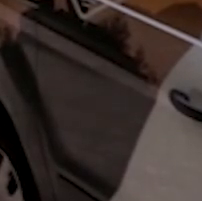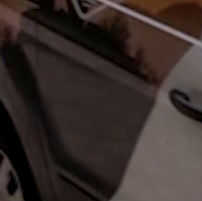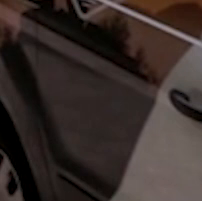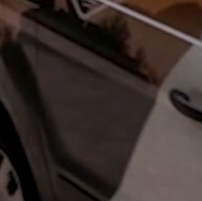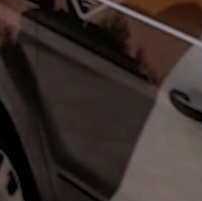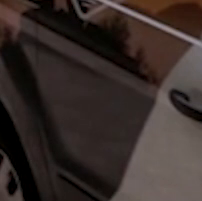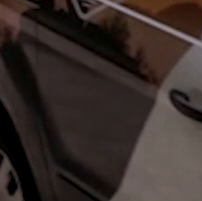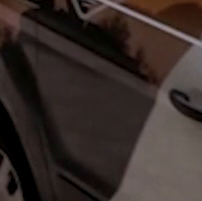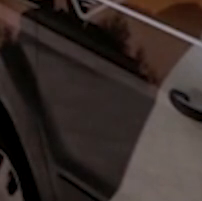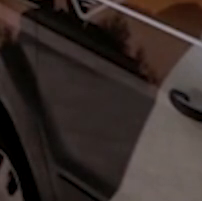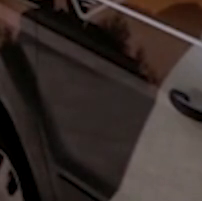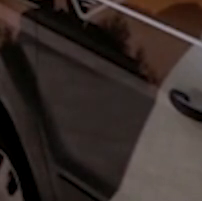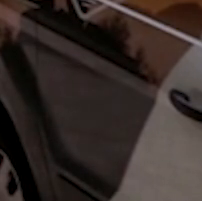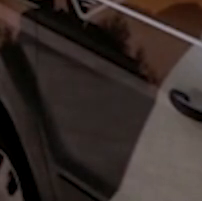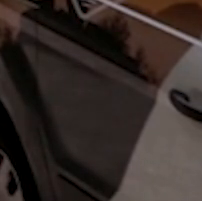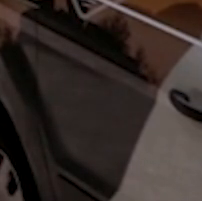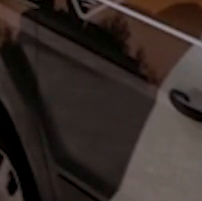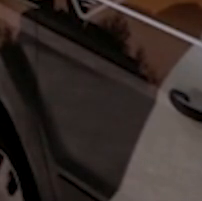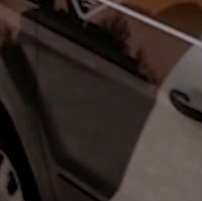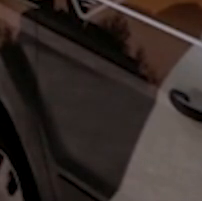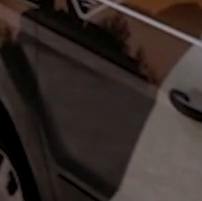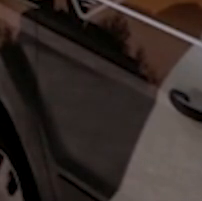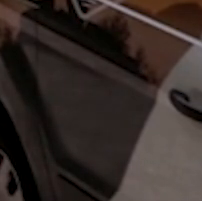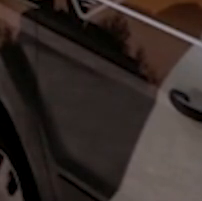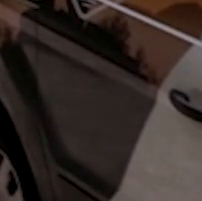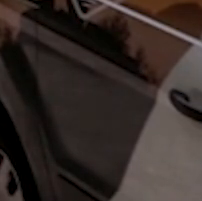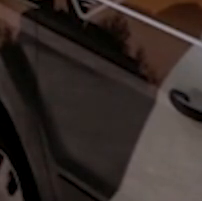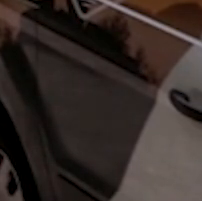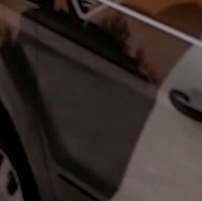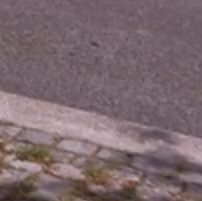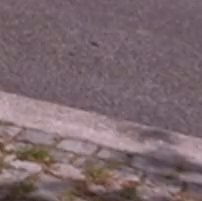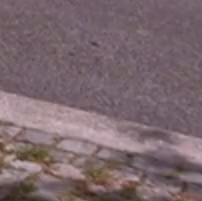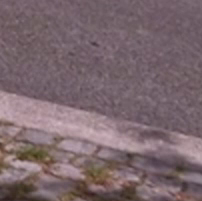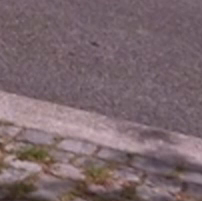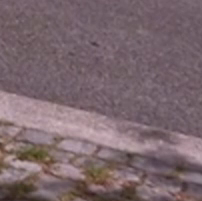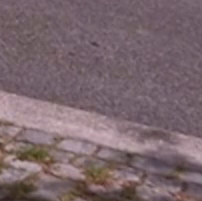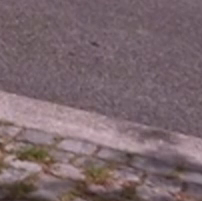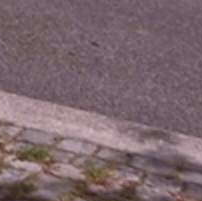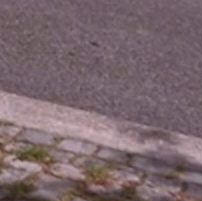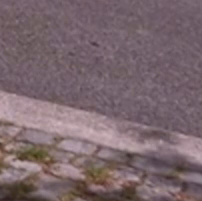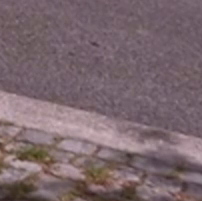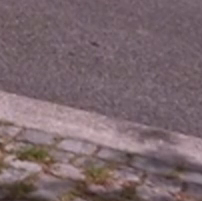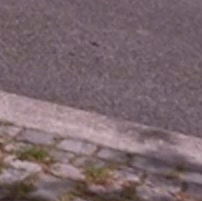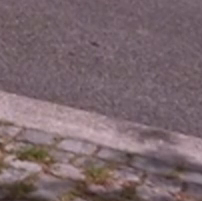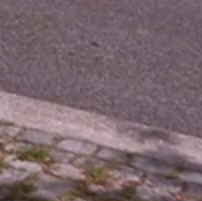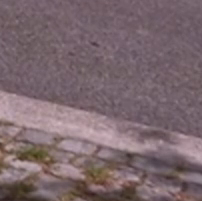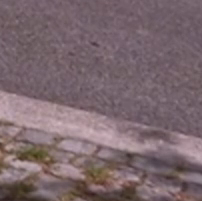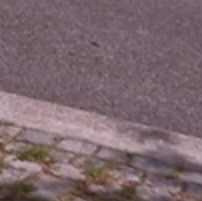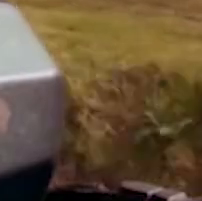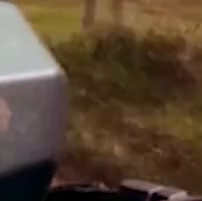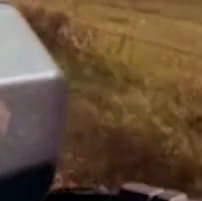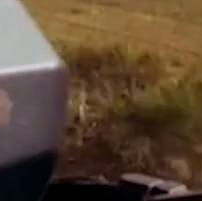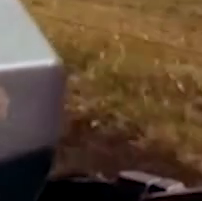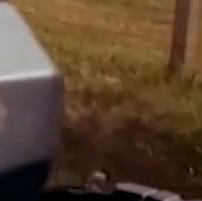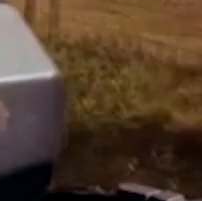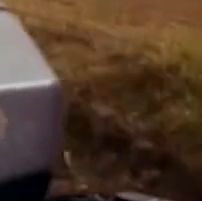em Portugal mas também com turista internacional portanto achamos sim que vai ser um excelente ano Segundo dados do Instituto Nacional de Estatística